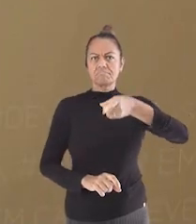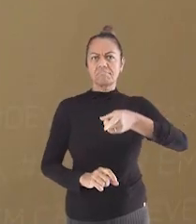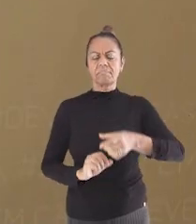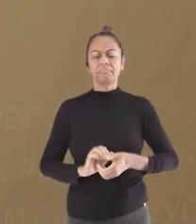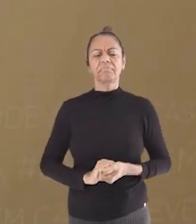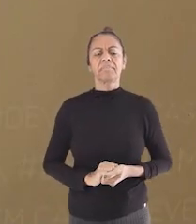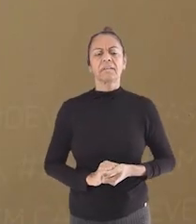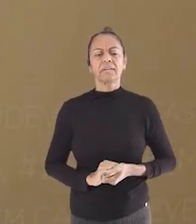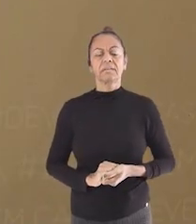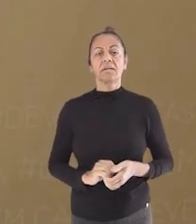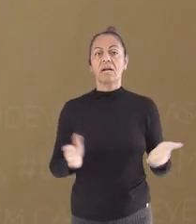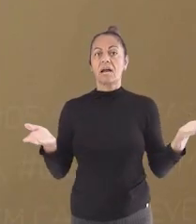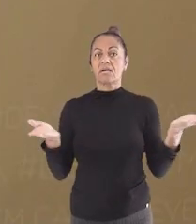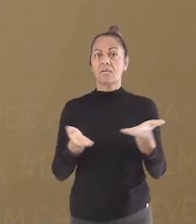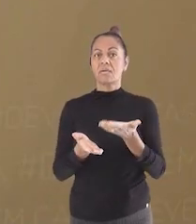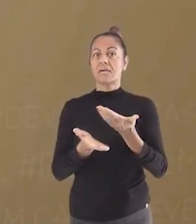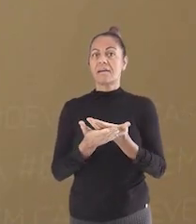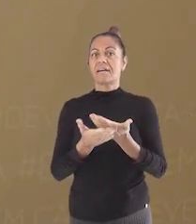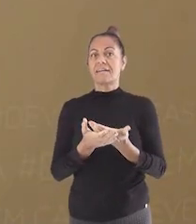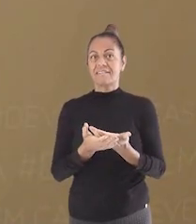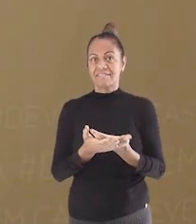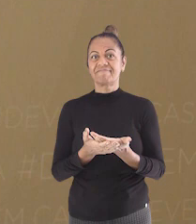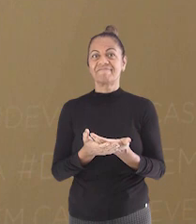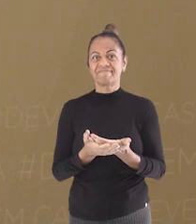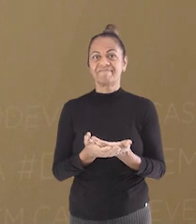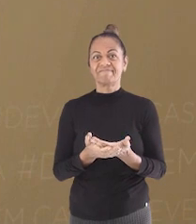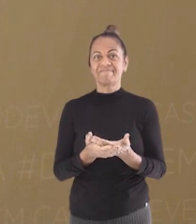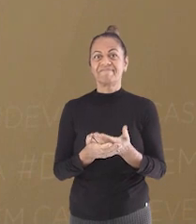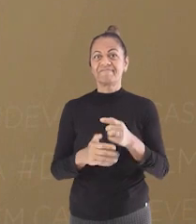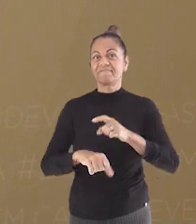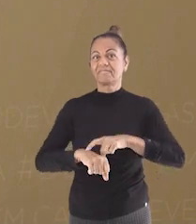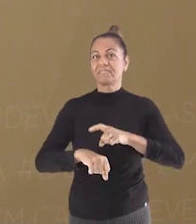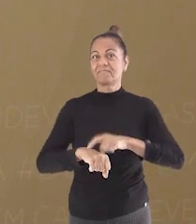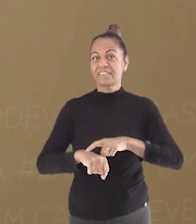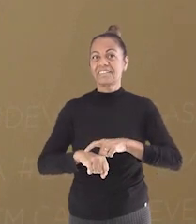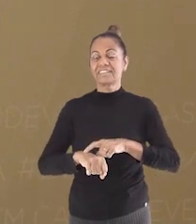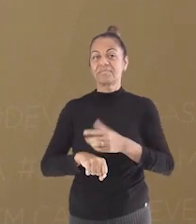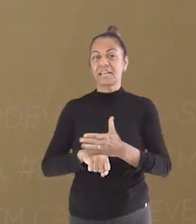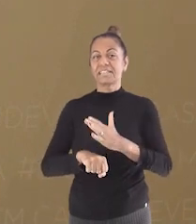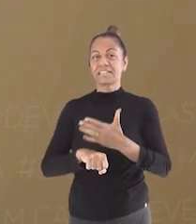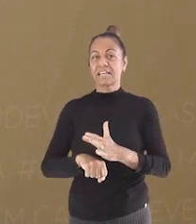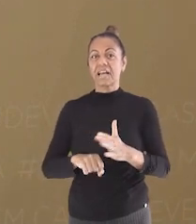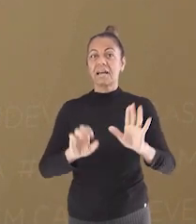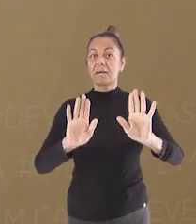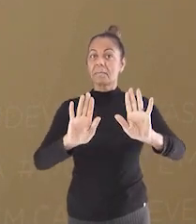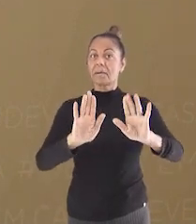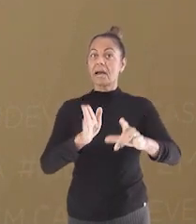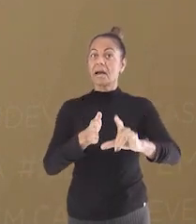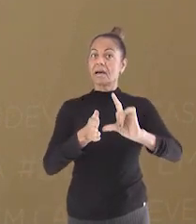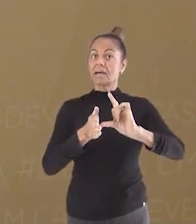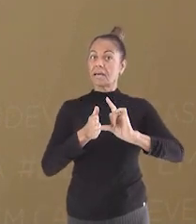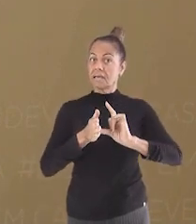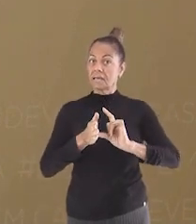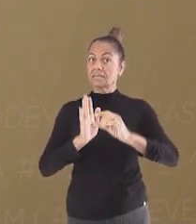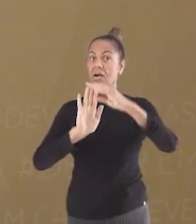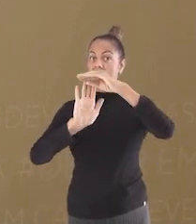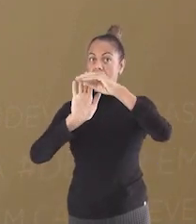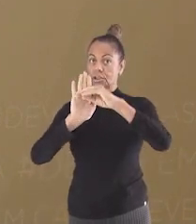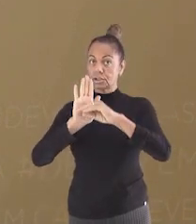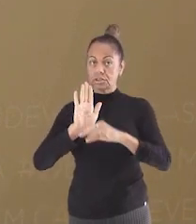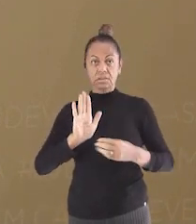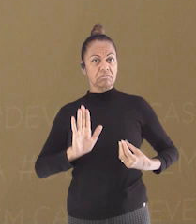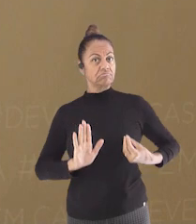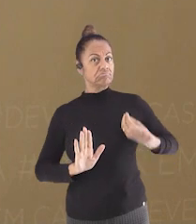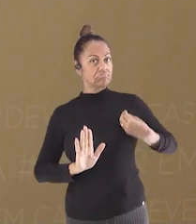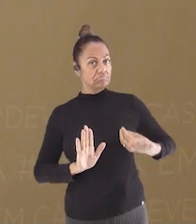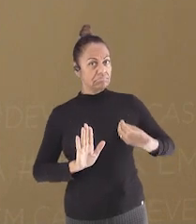Hora de praticar o que você aprendeu nesta aula. Mas antes, quero te lembrar de colocar seu nome